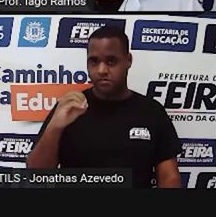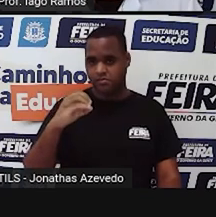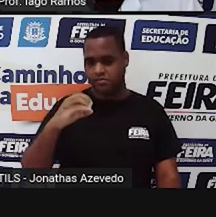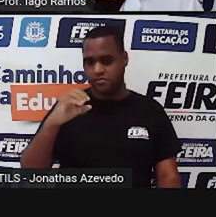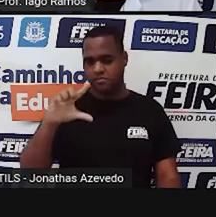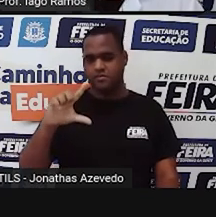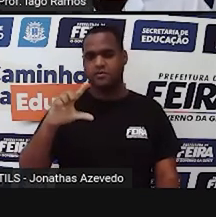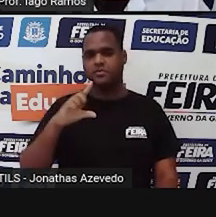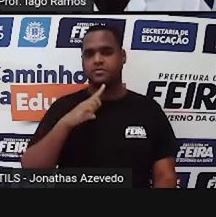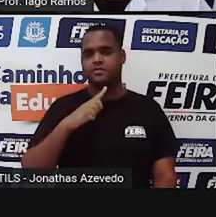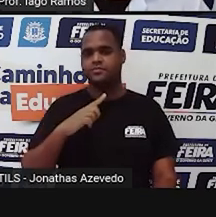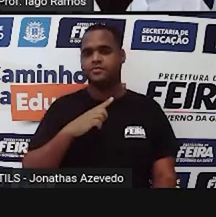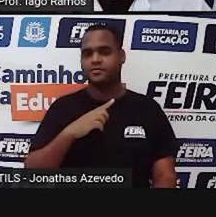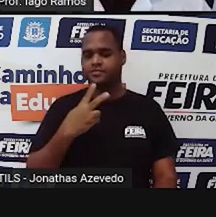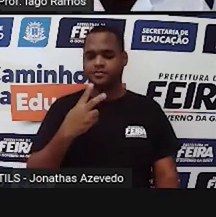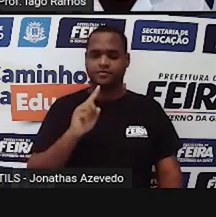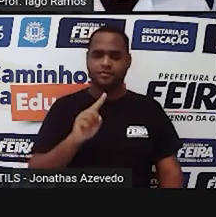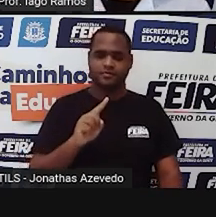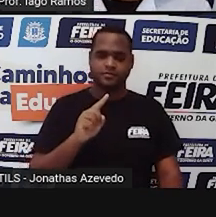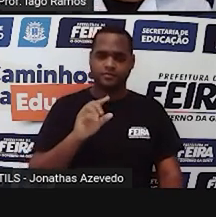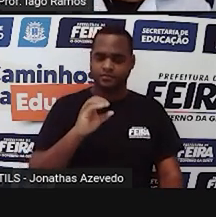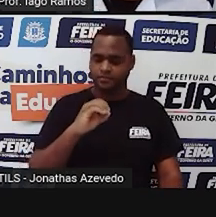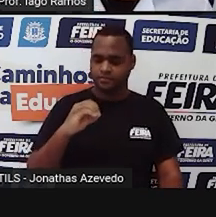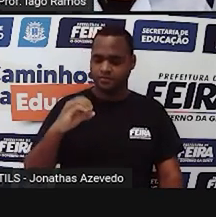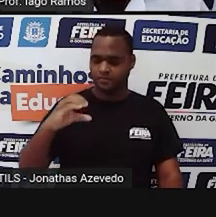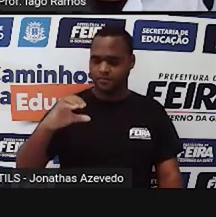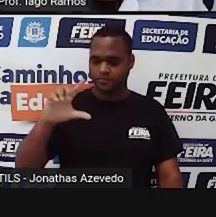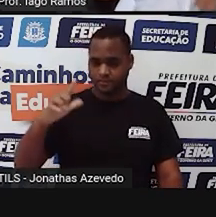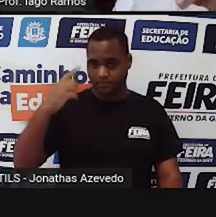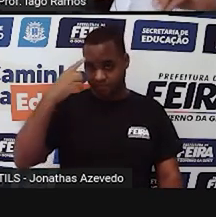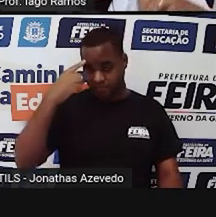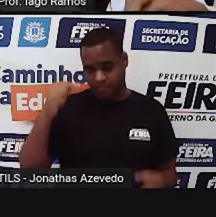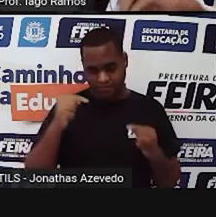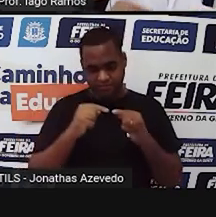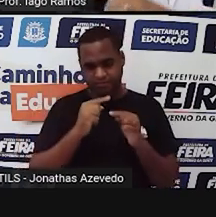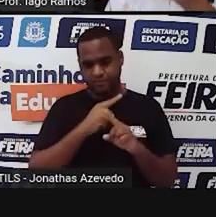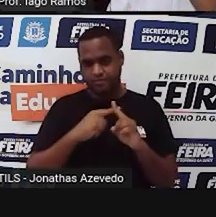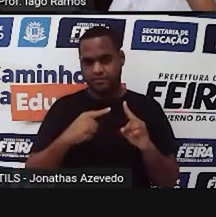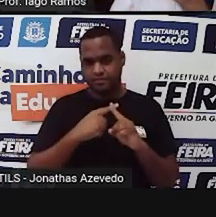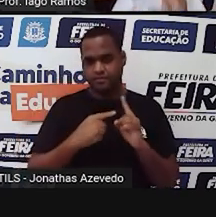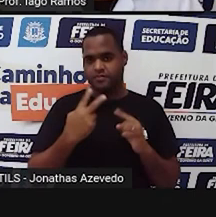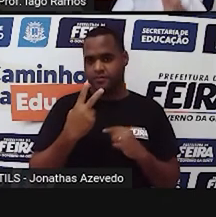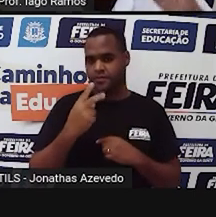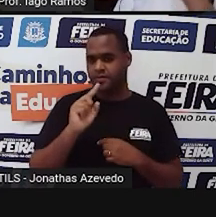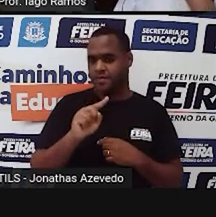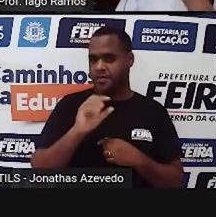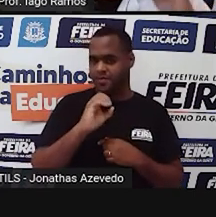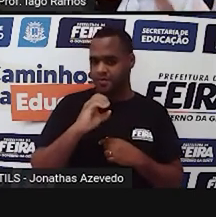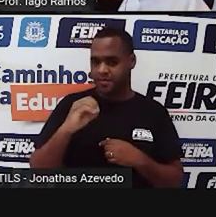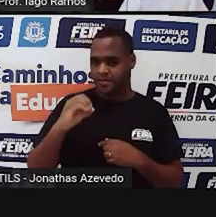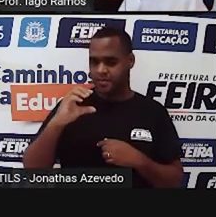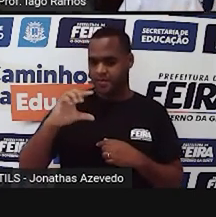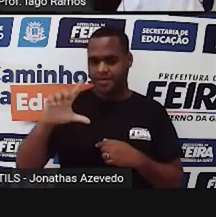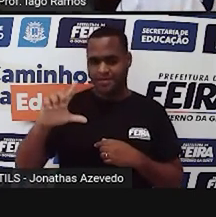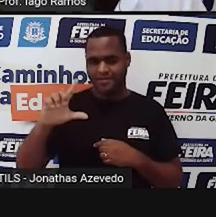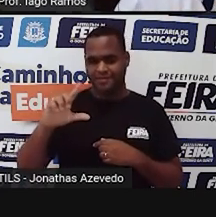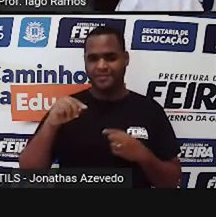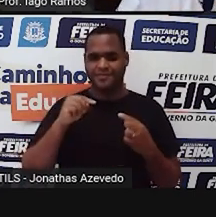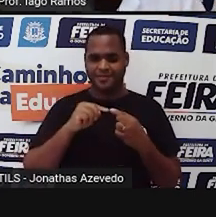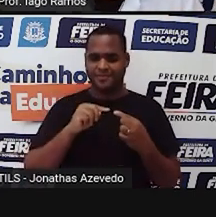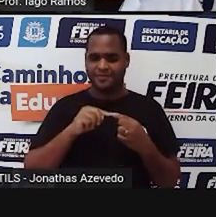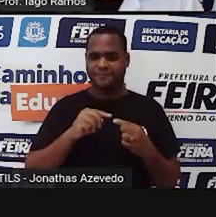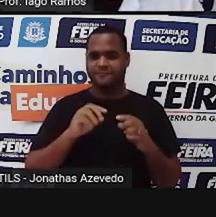ou seja, dois decalitros é o mesmo que dois mil centilitros.